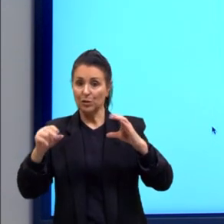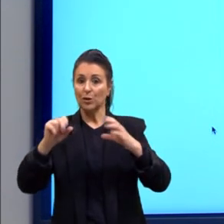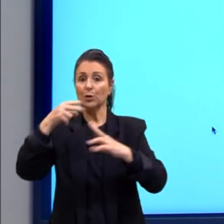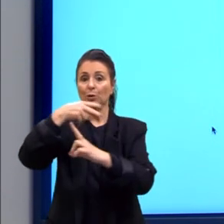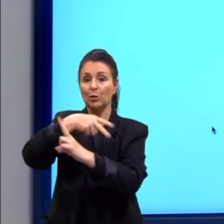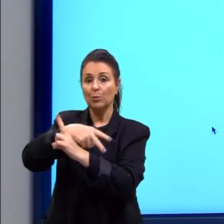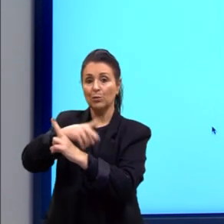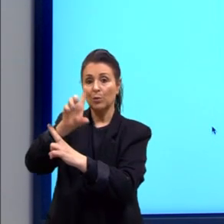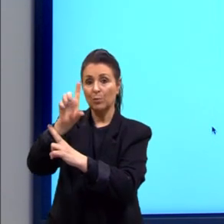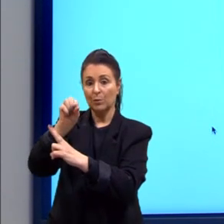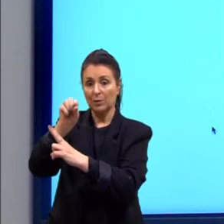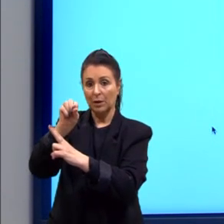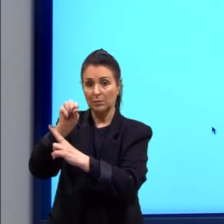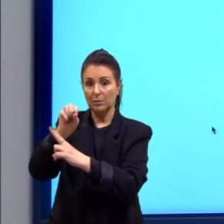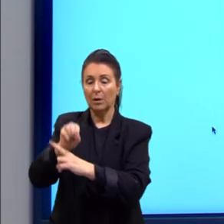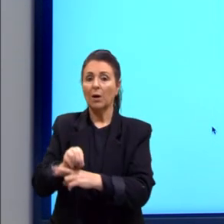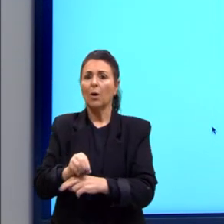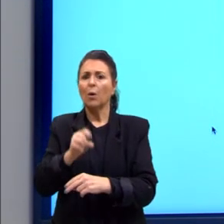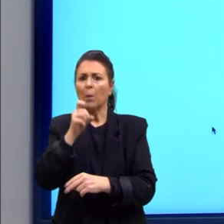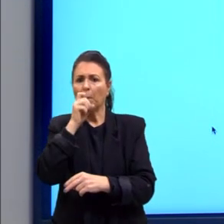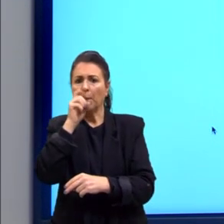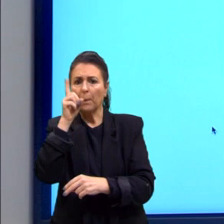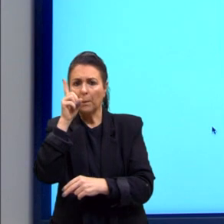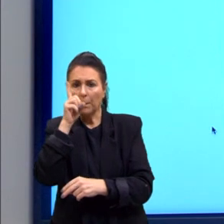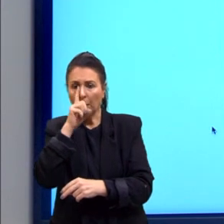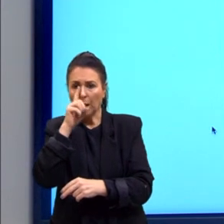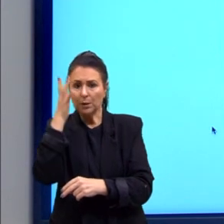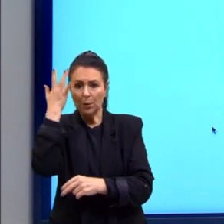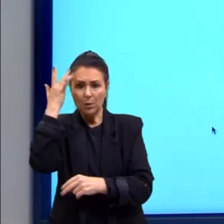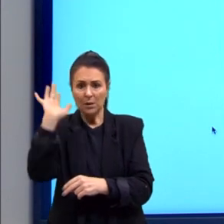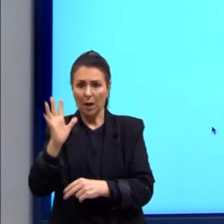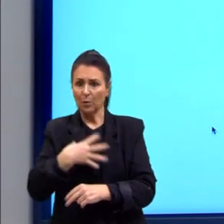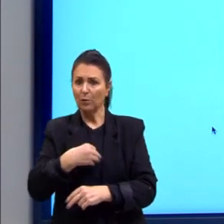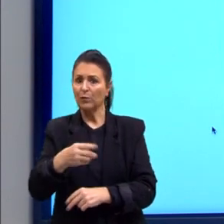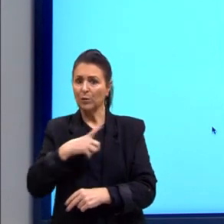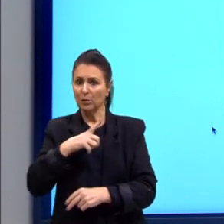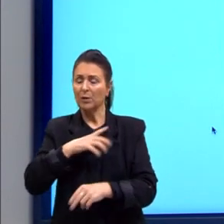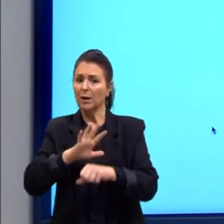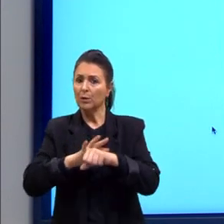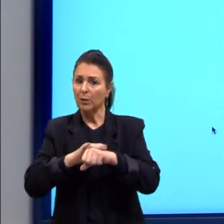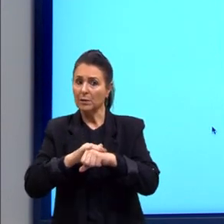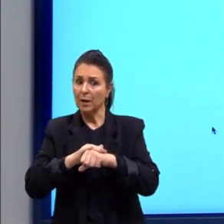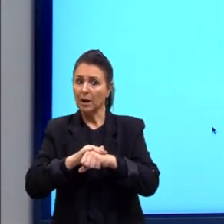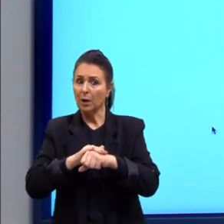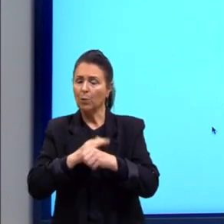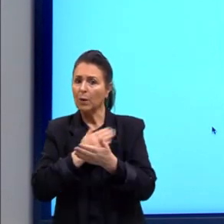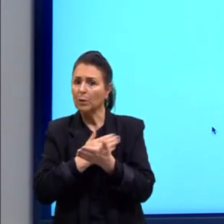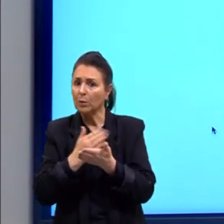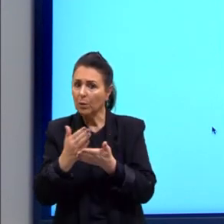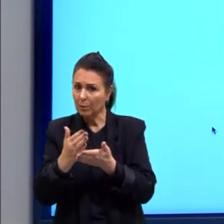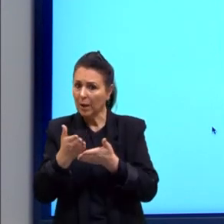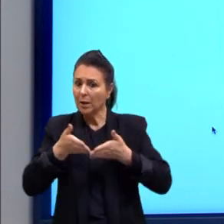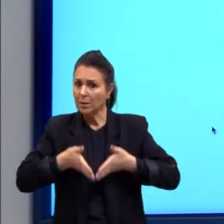pais do paciente podem não saber que os portadores dos genes da doença até o nascimento do primeiro filho afetado.